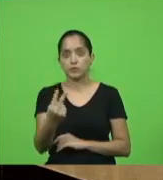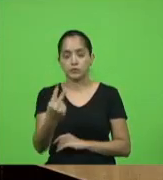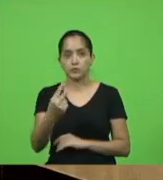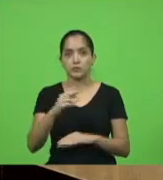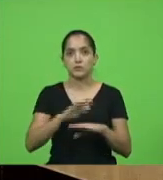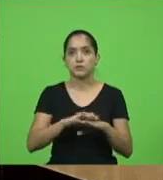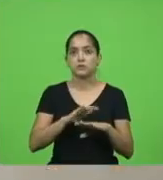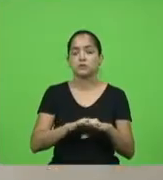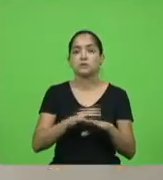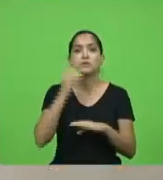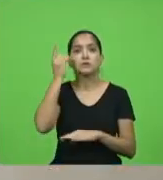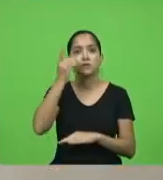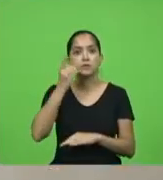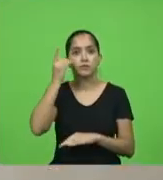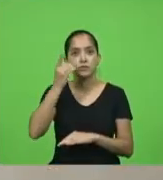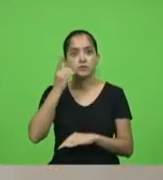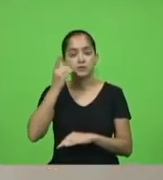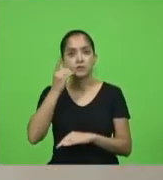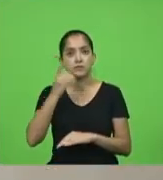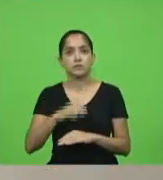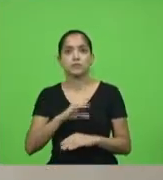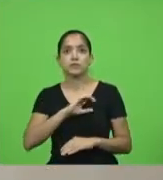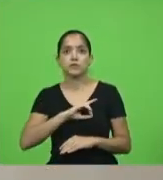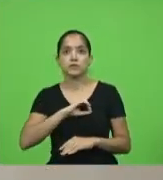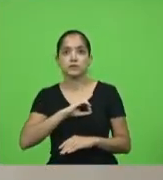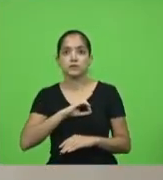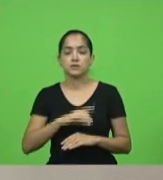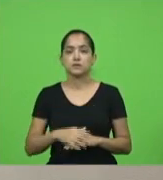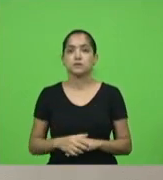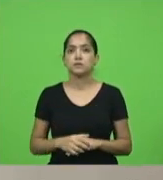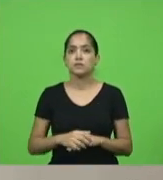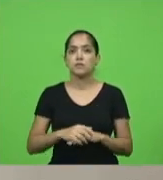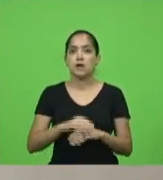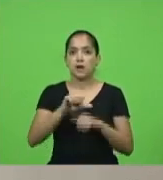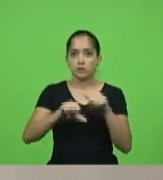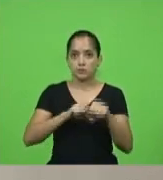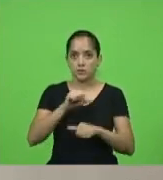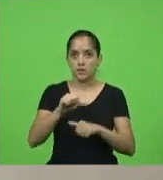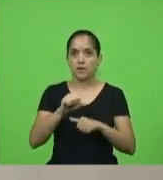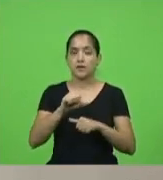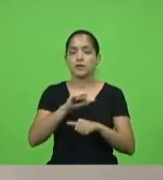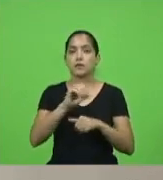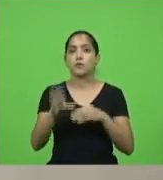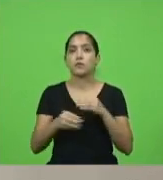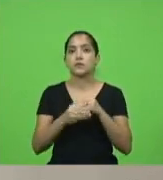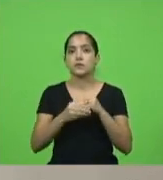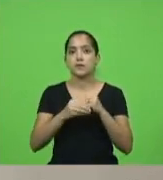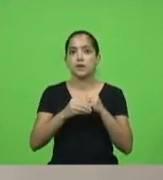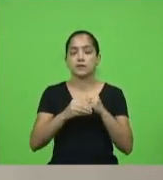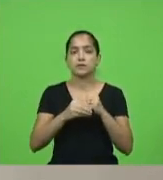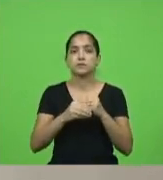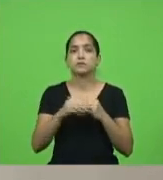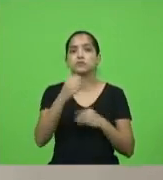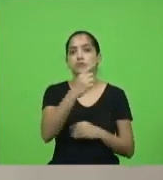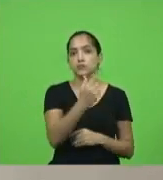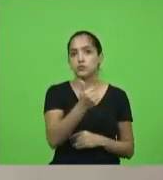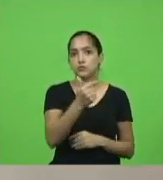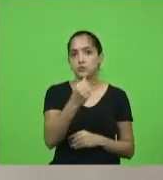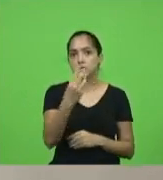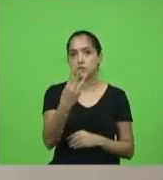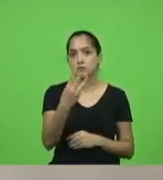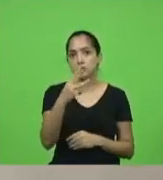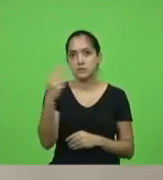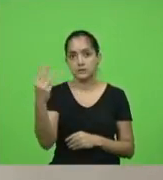deputado delegado Ulisses Gabriel altera o anexo segundo da lei 17.335 de 2017